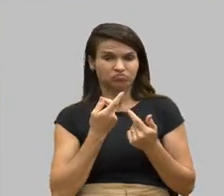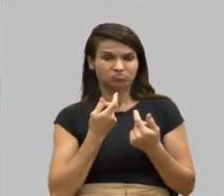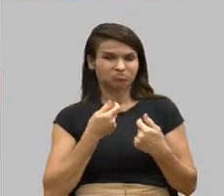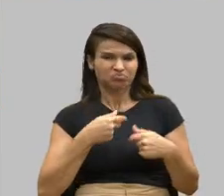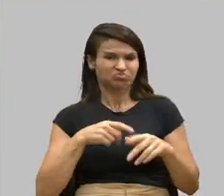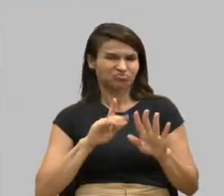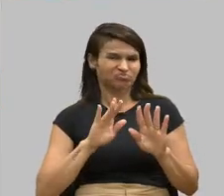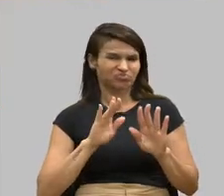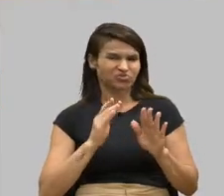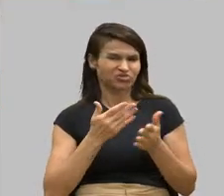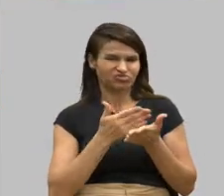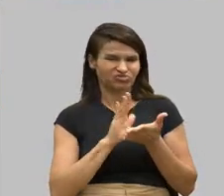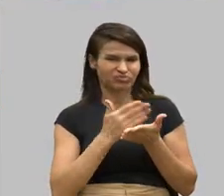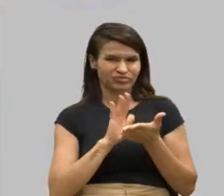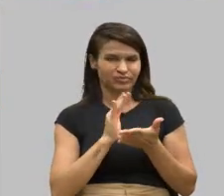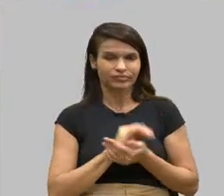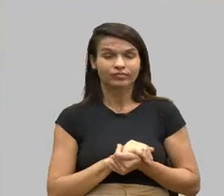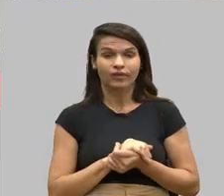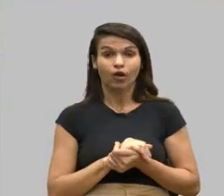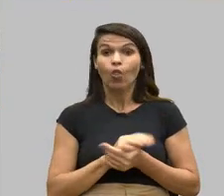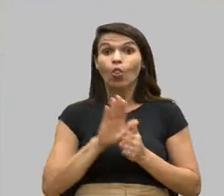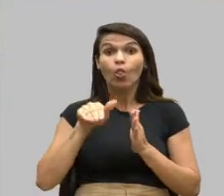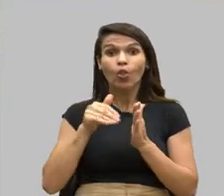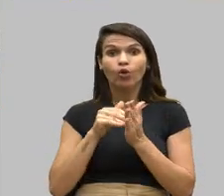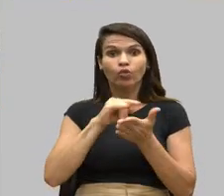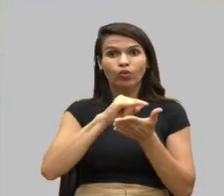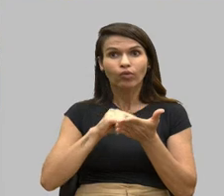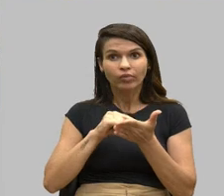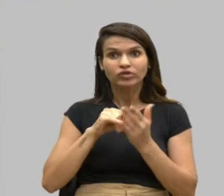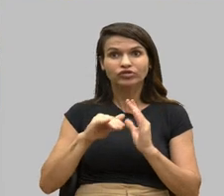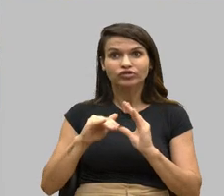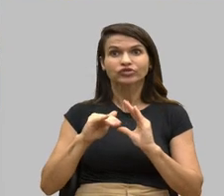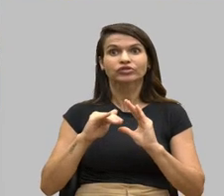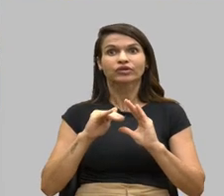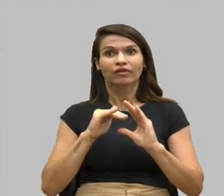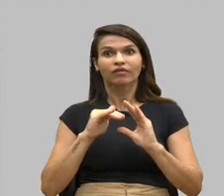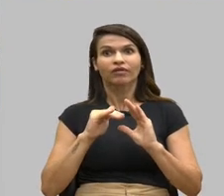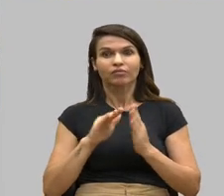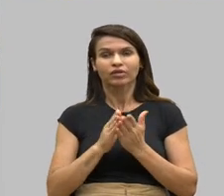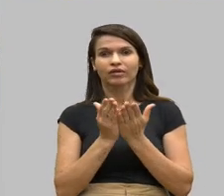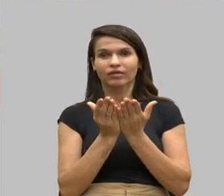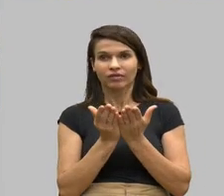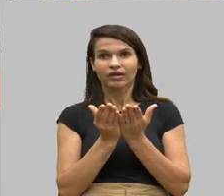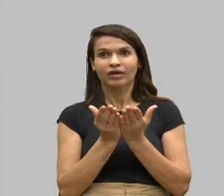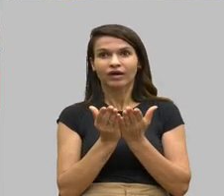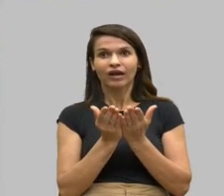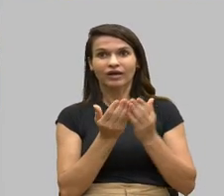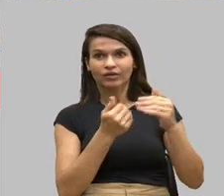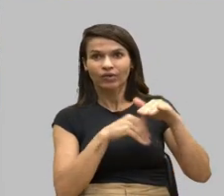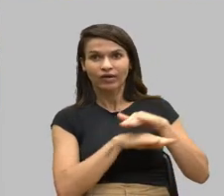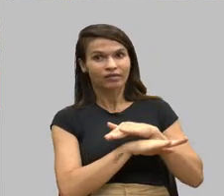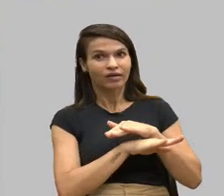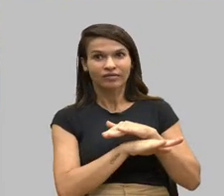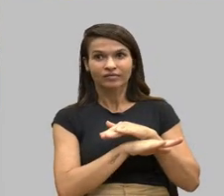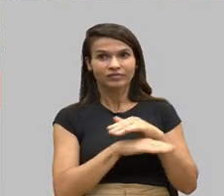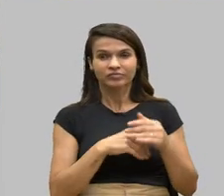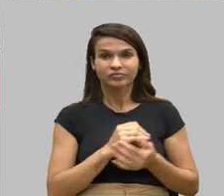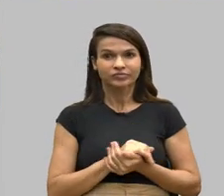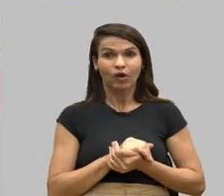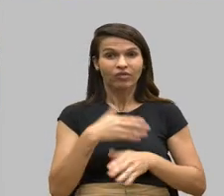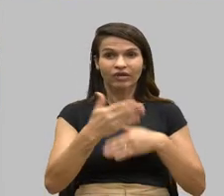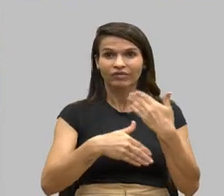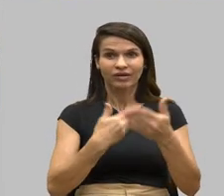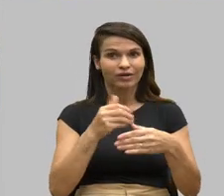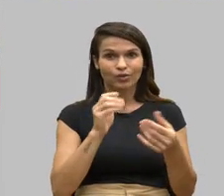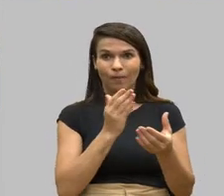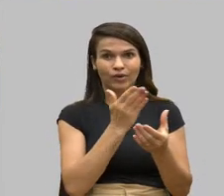Todo pedido que chegava, ele abria a gaveta e guardava. Não dava andamento no processo.